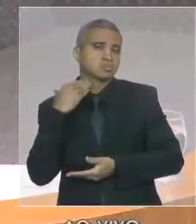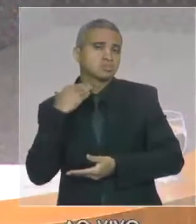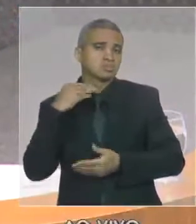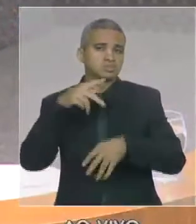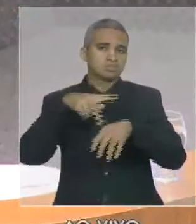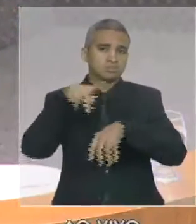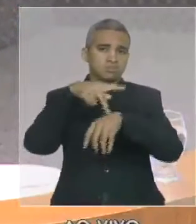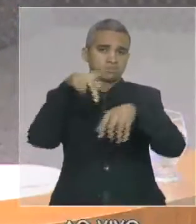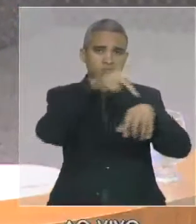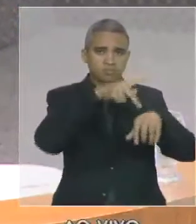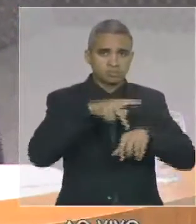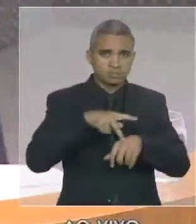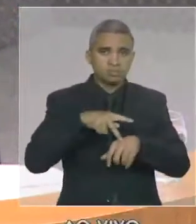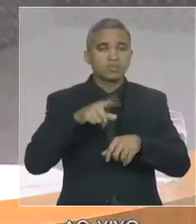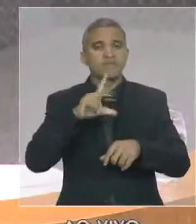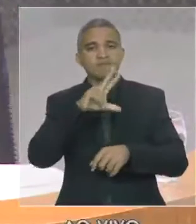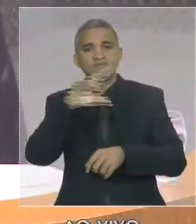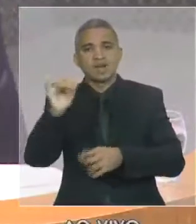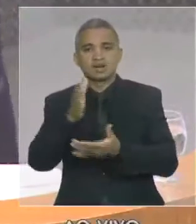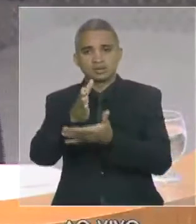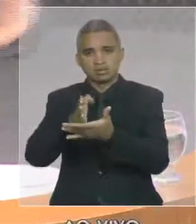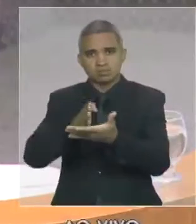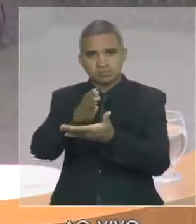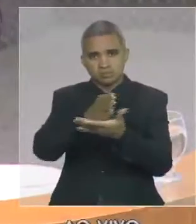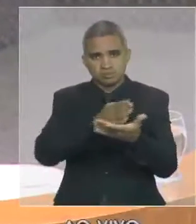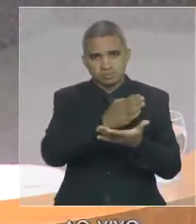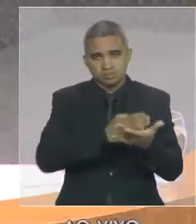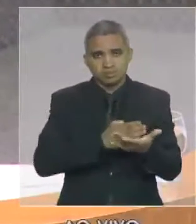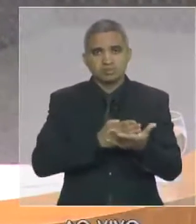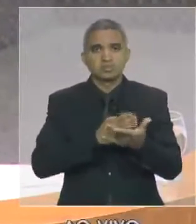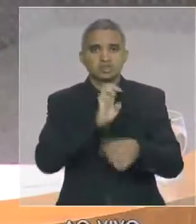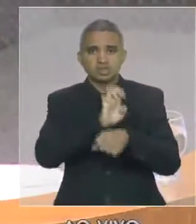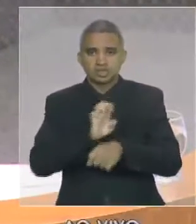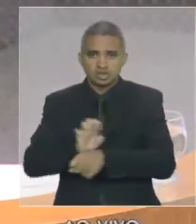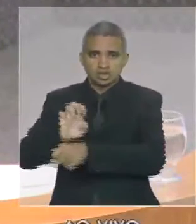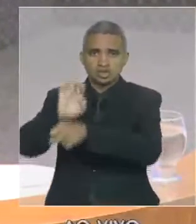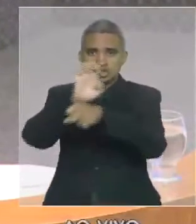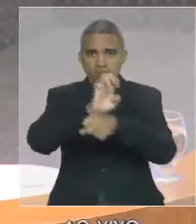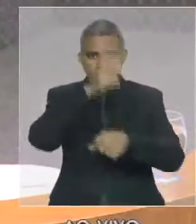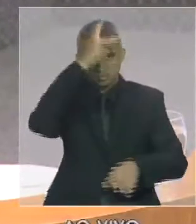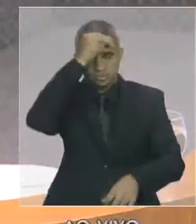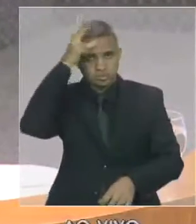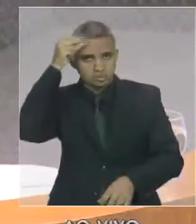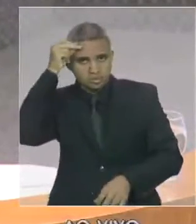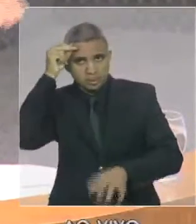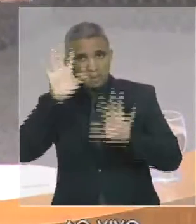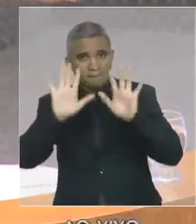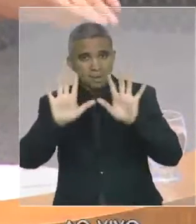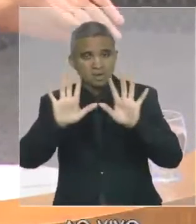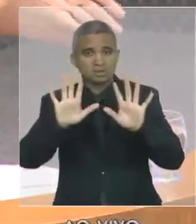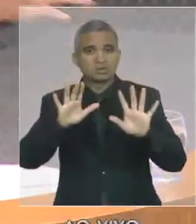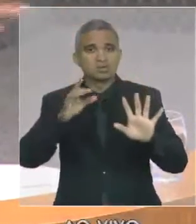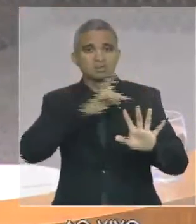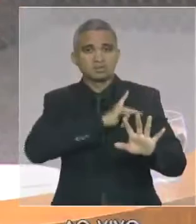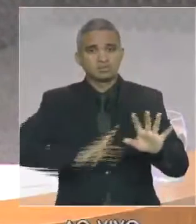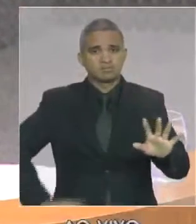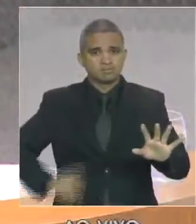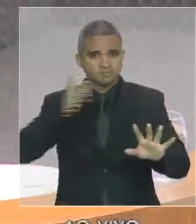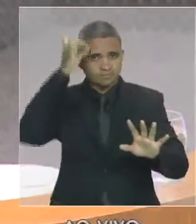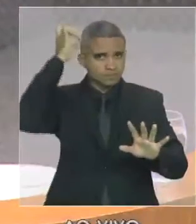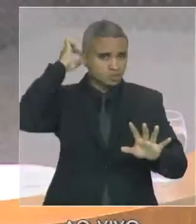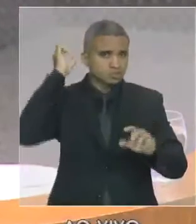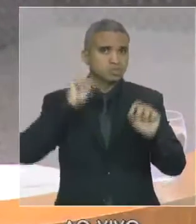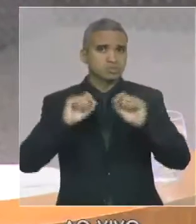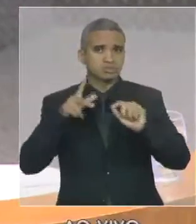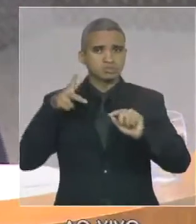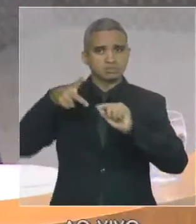seria repartido entre a União, estados e municípios. Infelizmente, a excelentíssima presidenta Dilma Rousseff vetou esse dispositivo